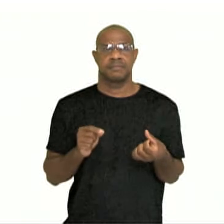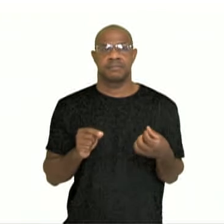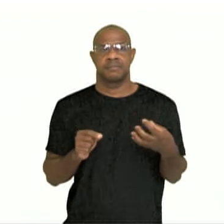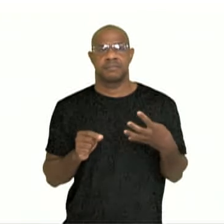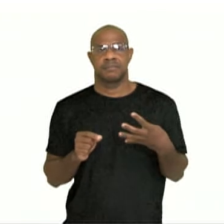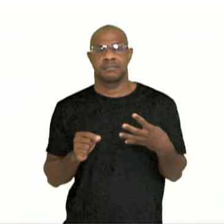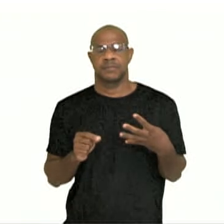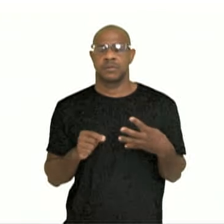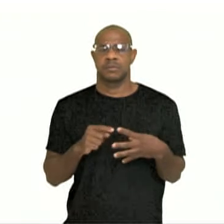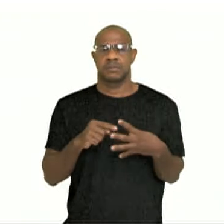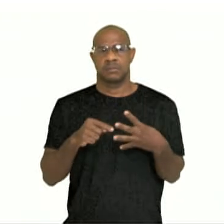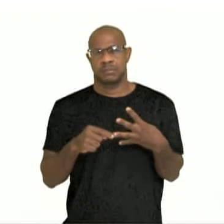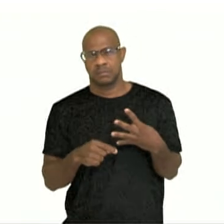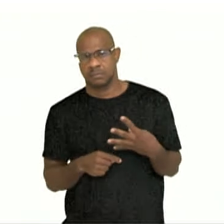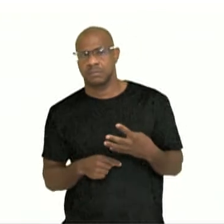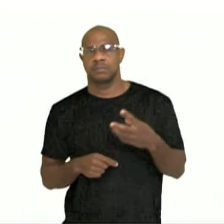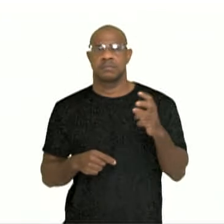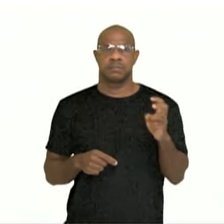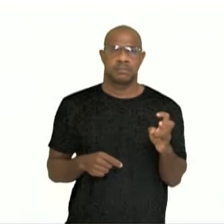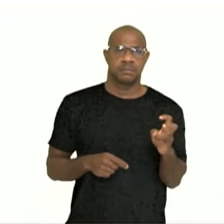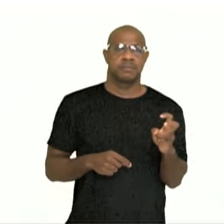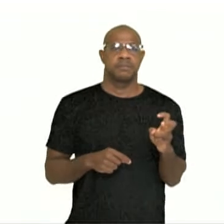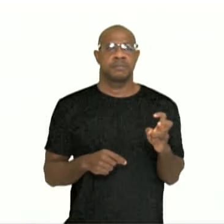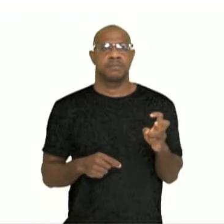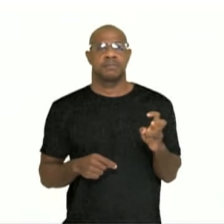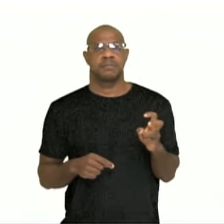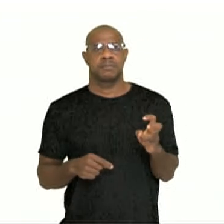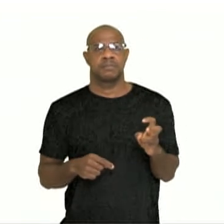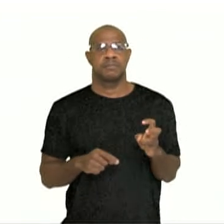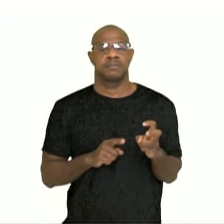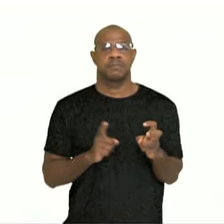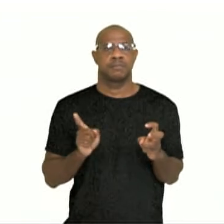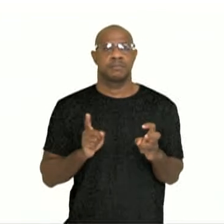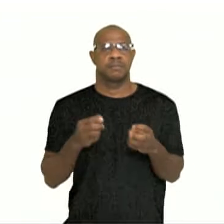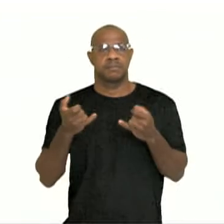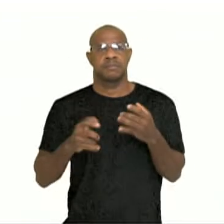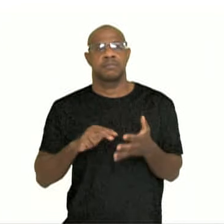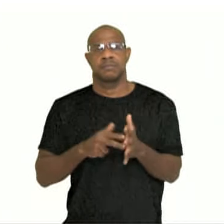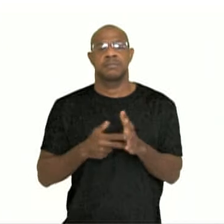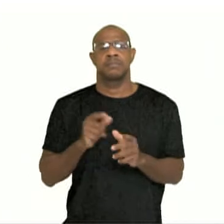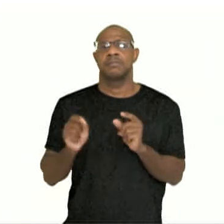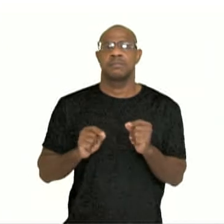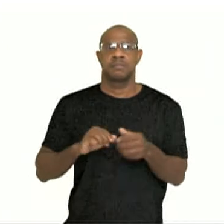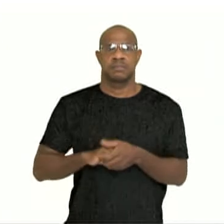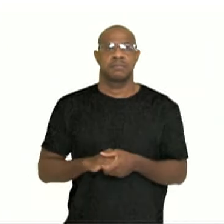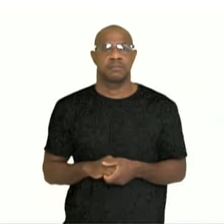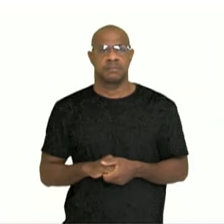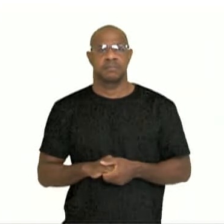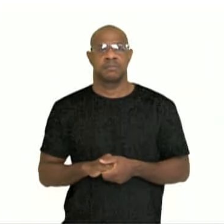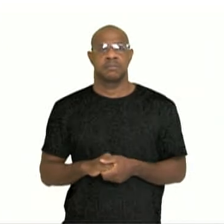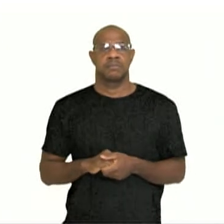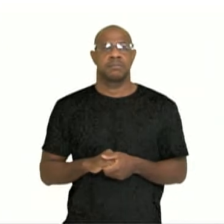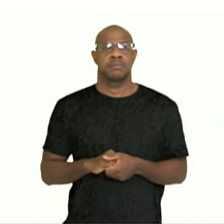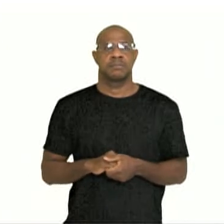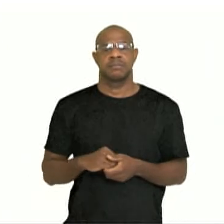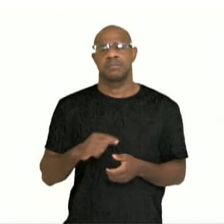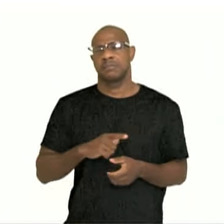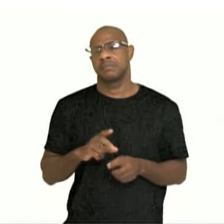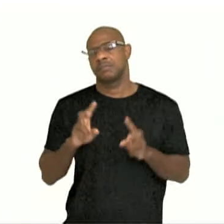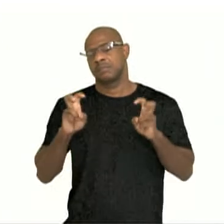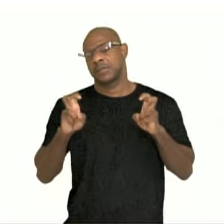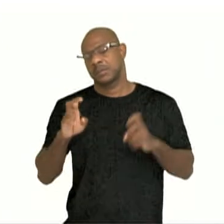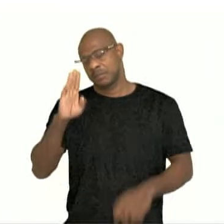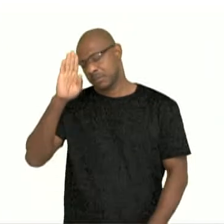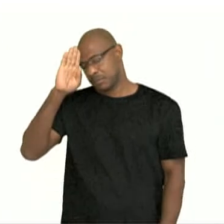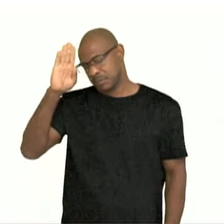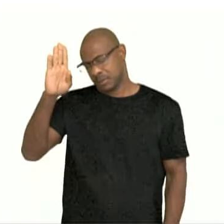realizando. Poner-se as pilas. Ir-se por as ramas. O que significa? Alejar-se do tema principal.